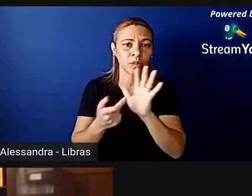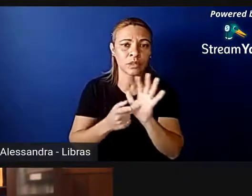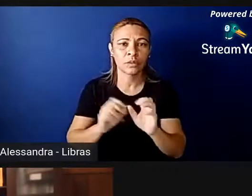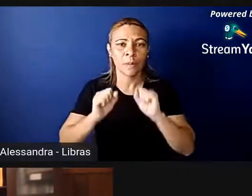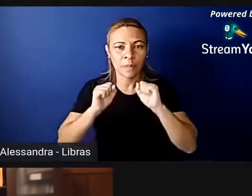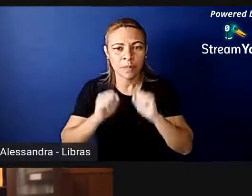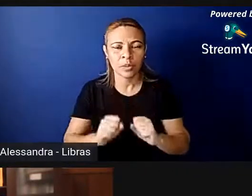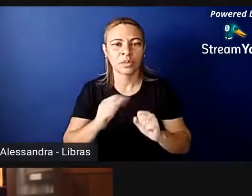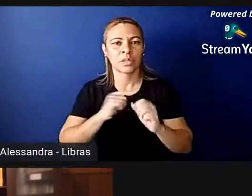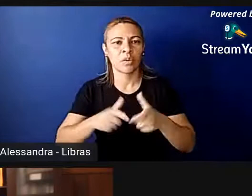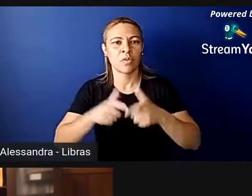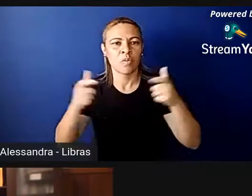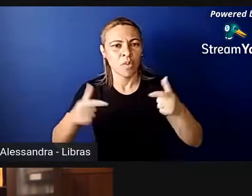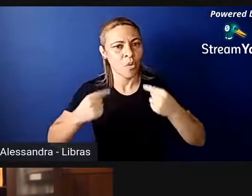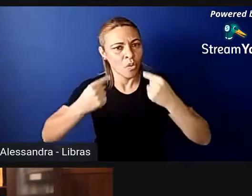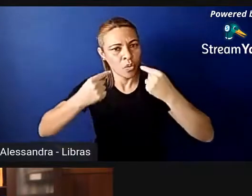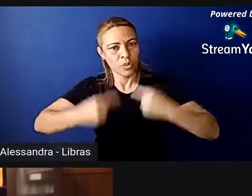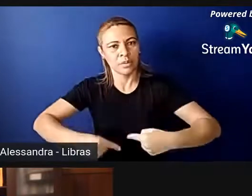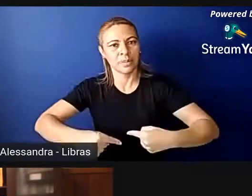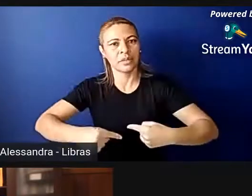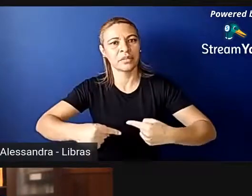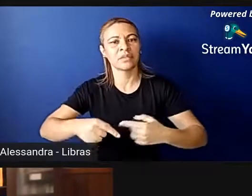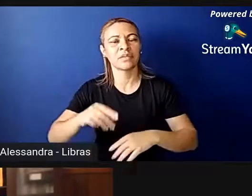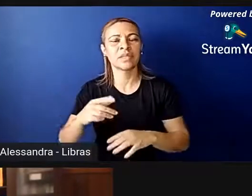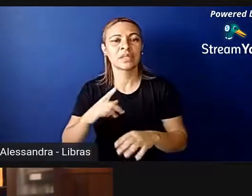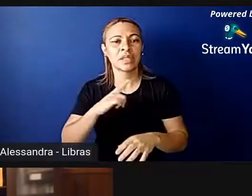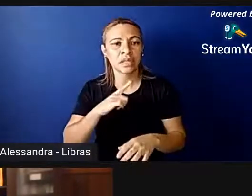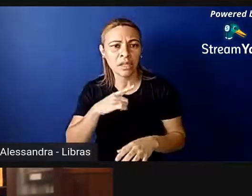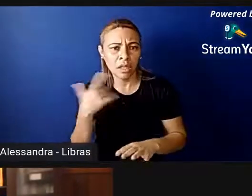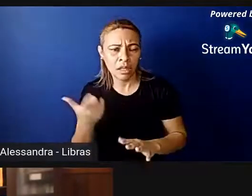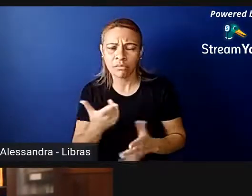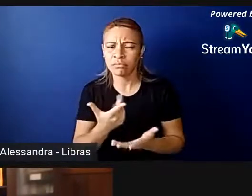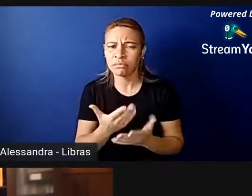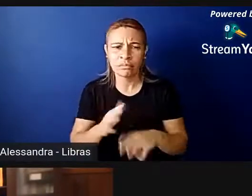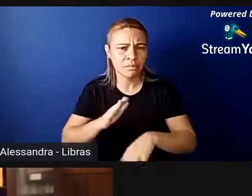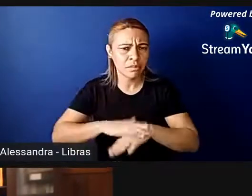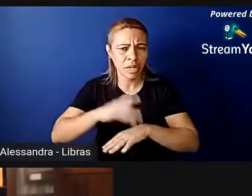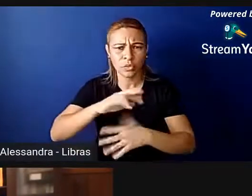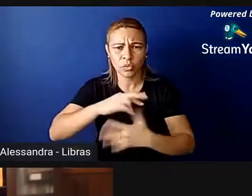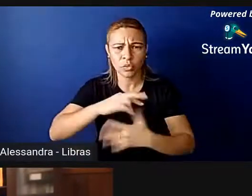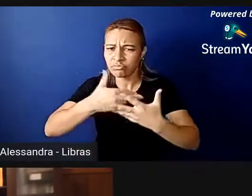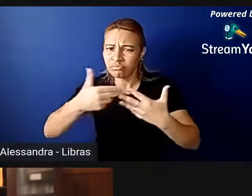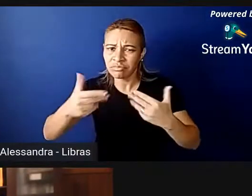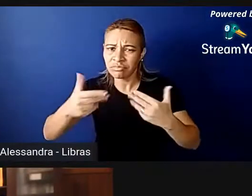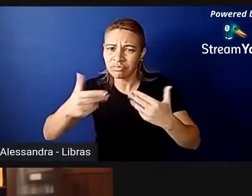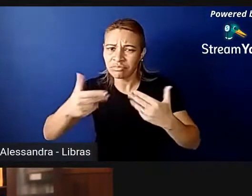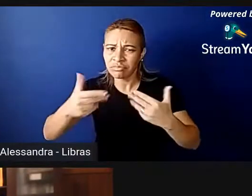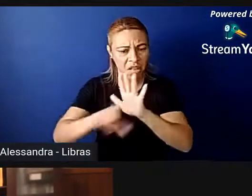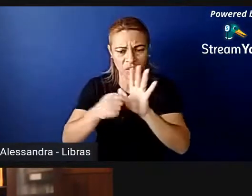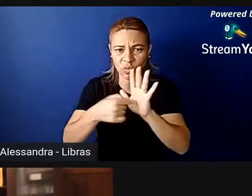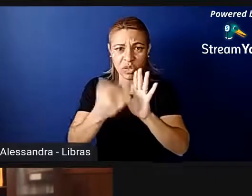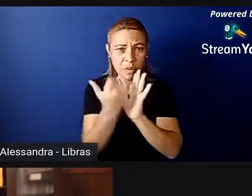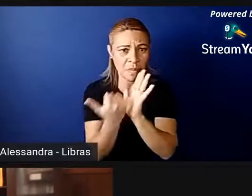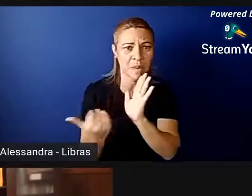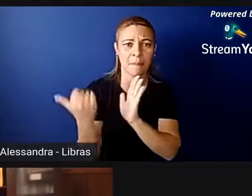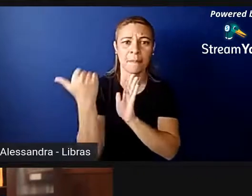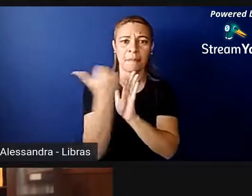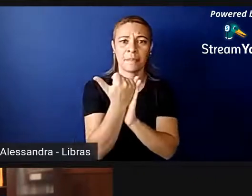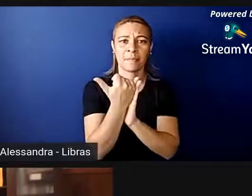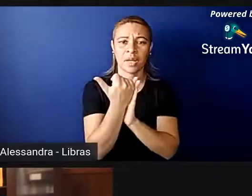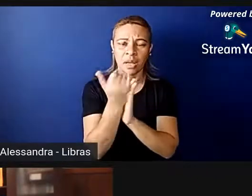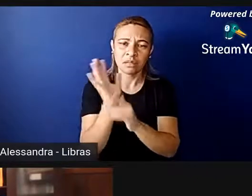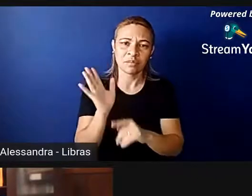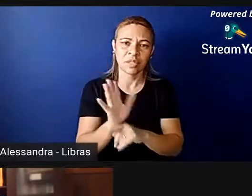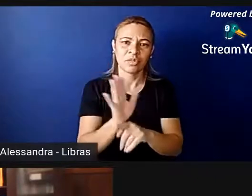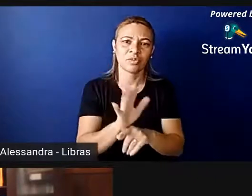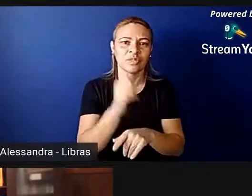competitividade e até mesmo adotar mais outras medidas além do que a lei prevê para fomentar a participação de